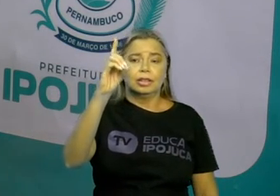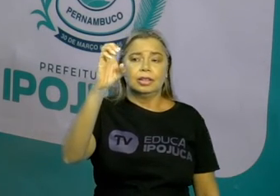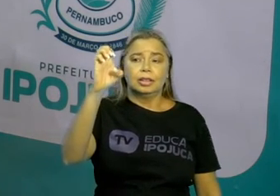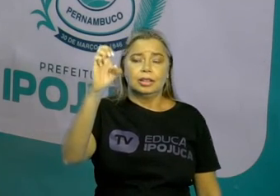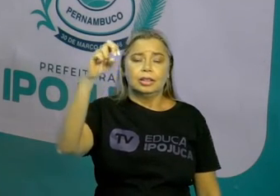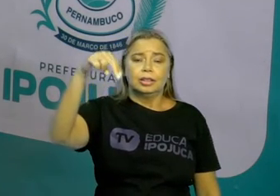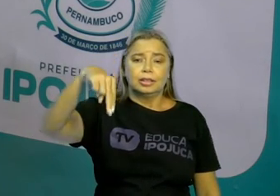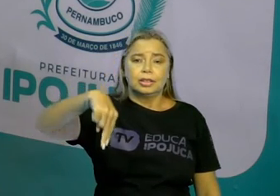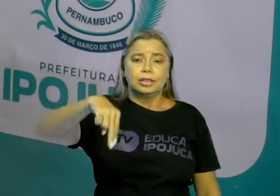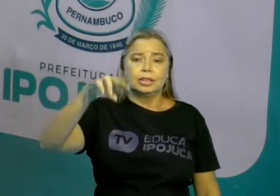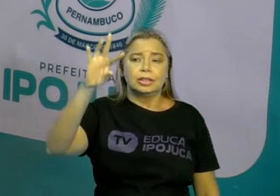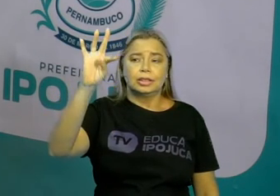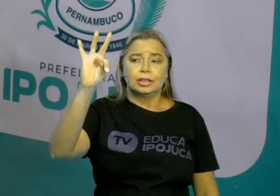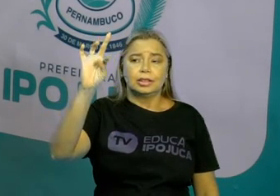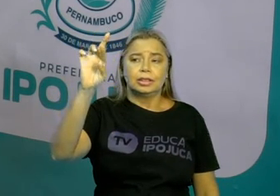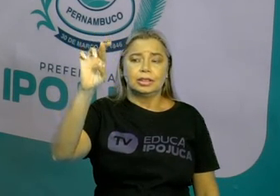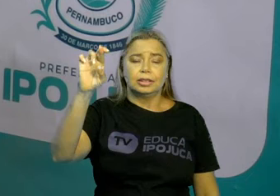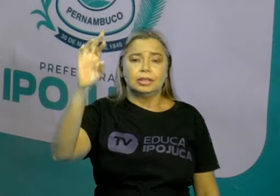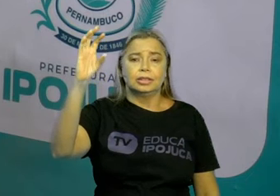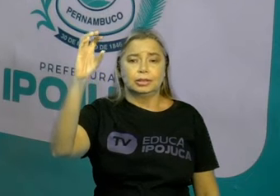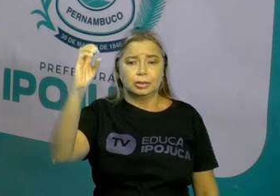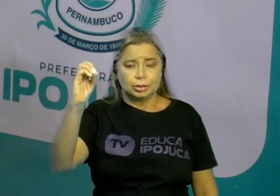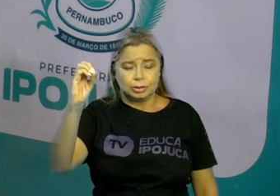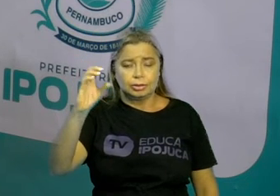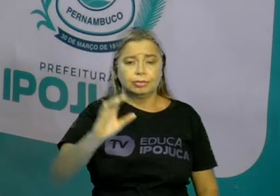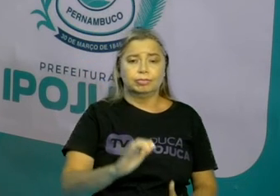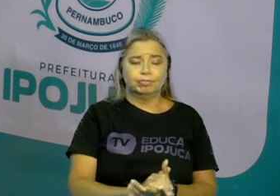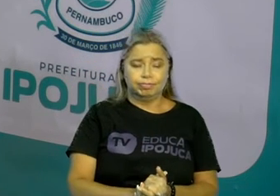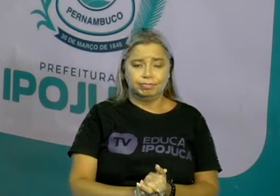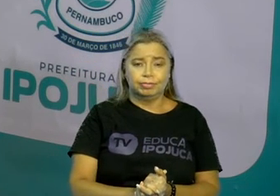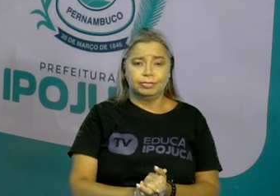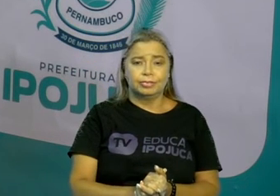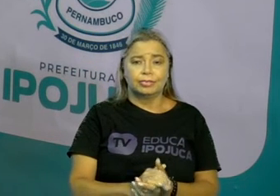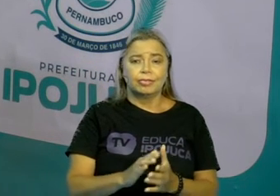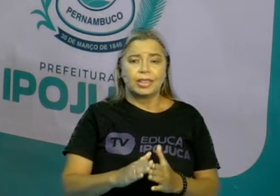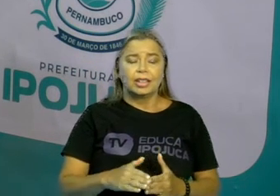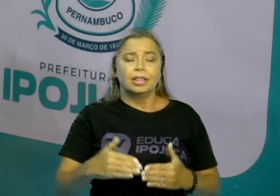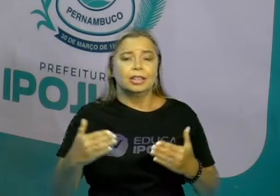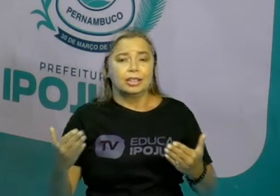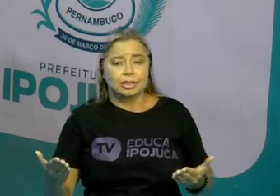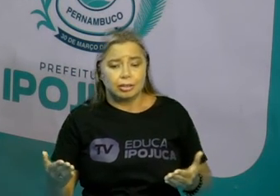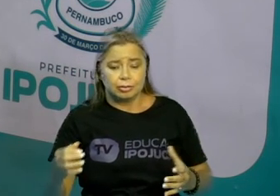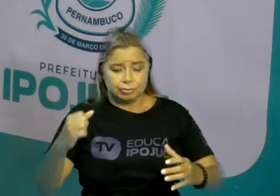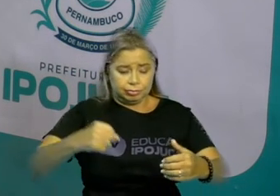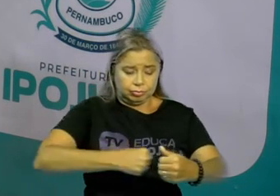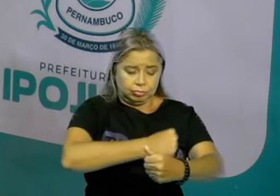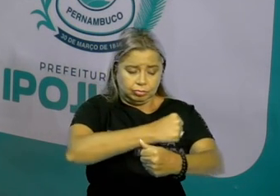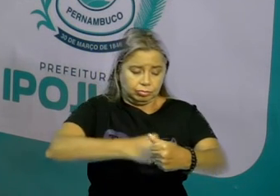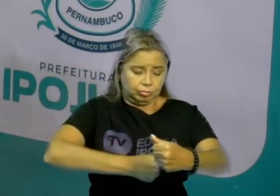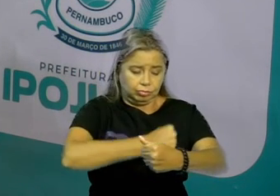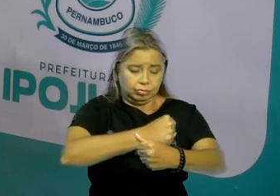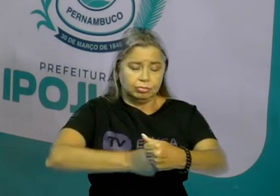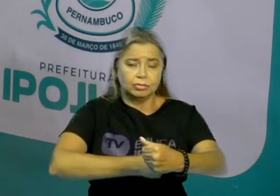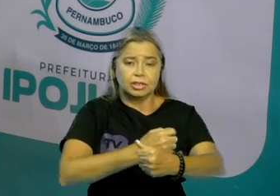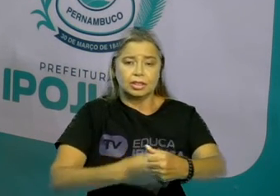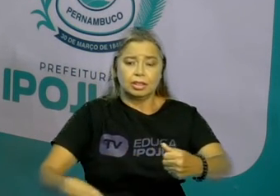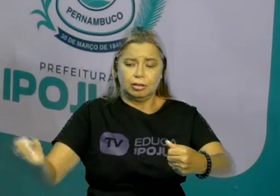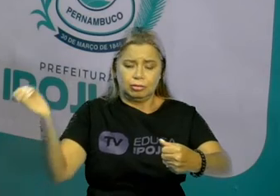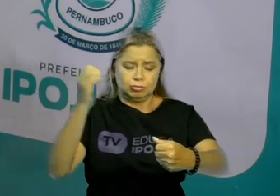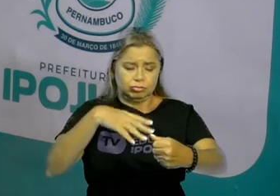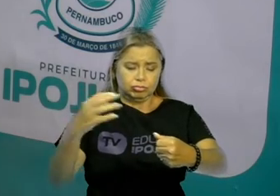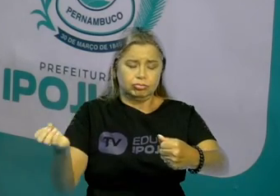da panela e colocar no fogo. Geralmente, a gente vai fazer um cozido, né? Que joga um bocado de coisa dentro